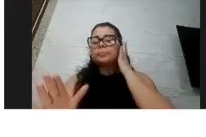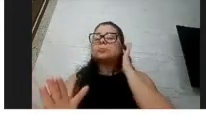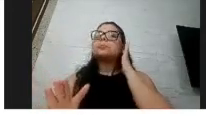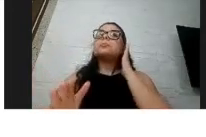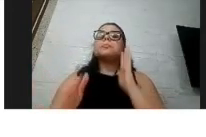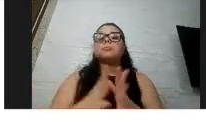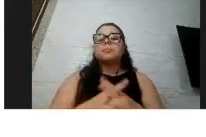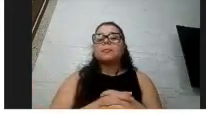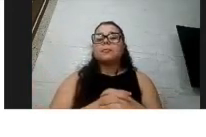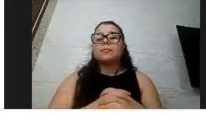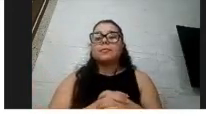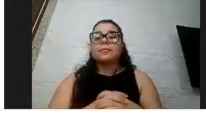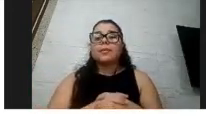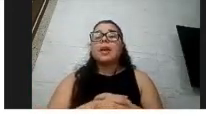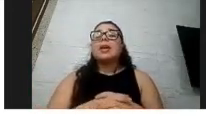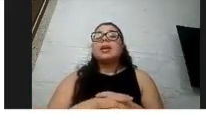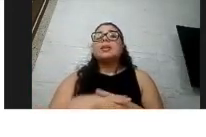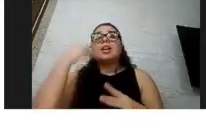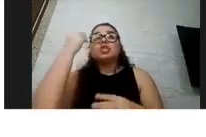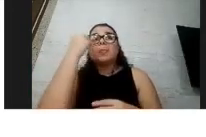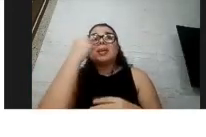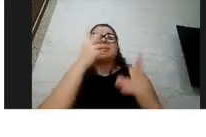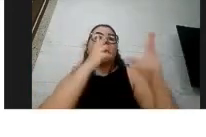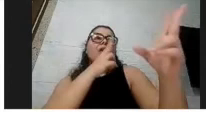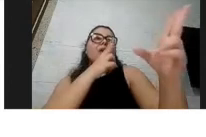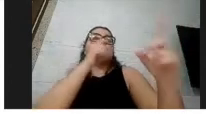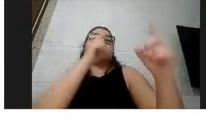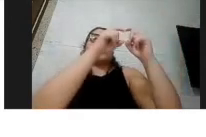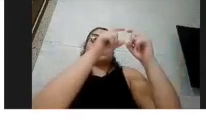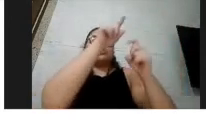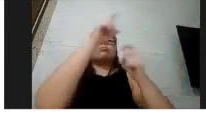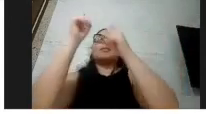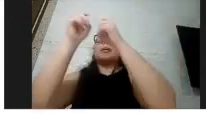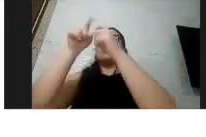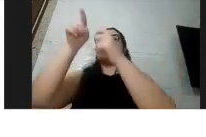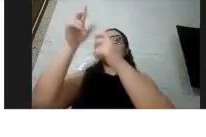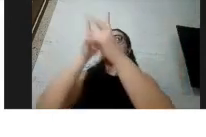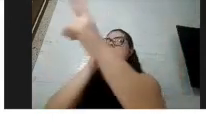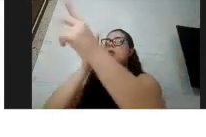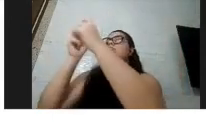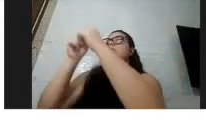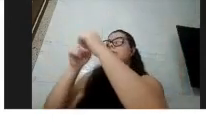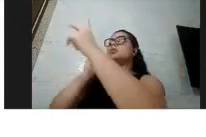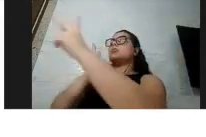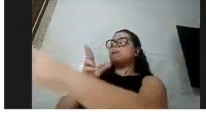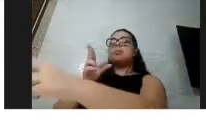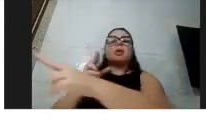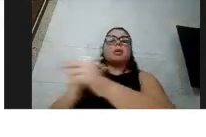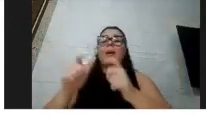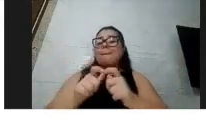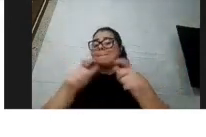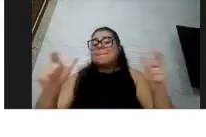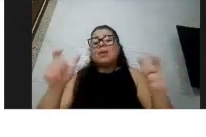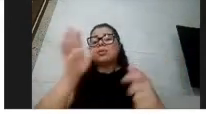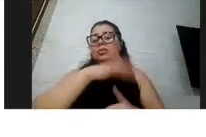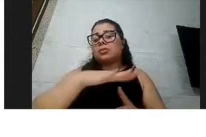com síndrome de Down e a experiência foi a mesma, acho que em todos eles, acho que dois tiveram internação e a maioria acabou fazendo,